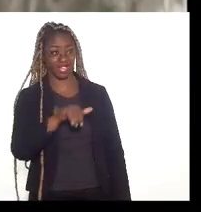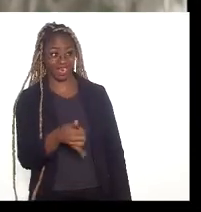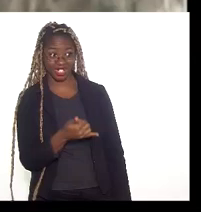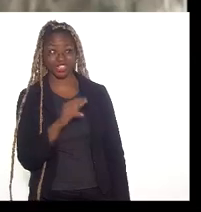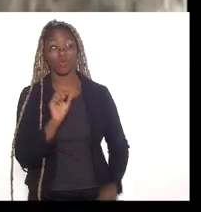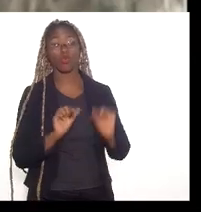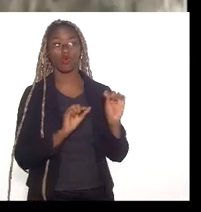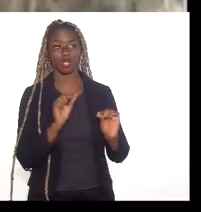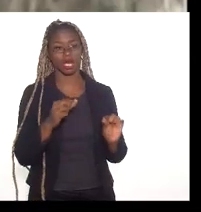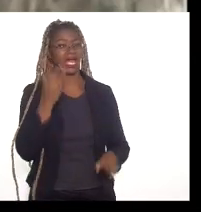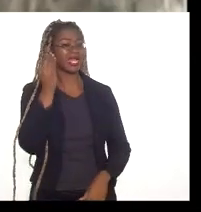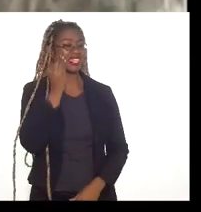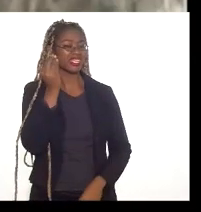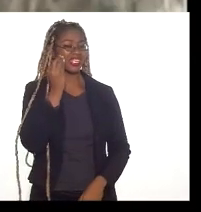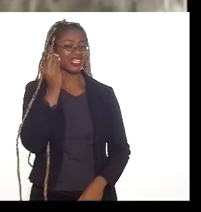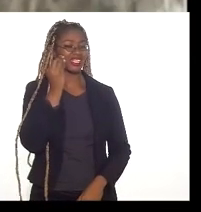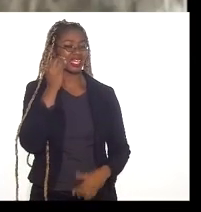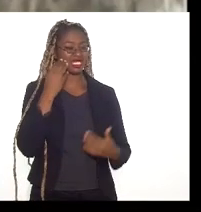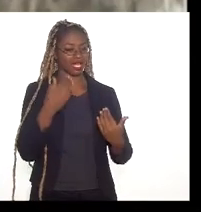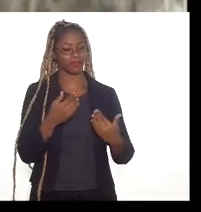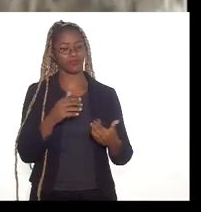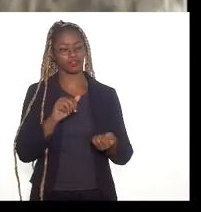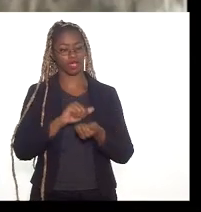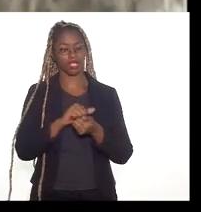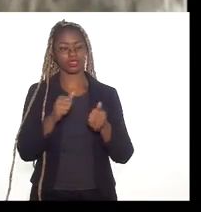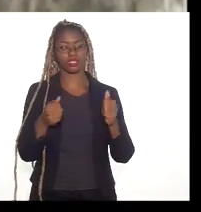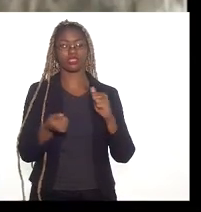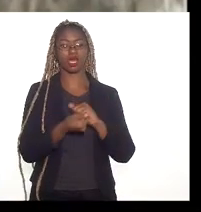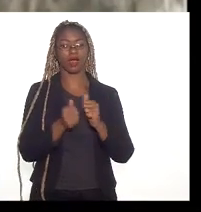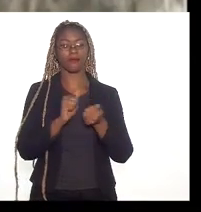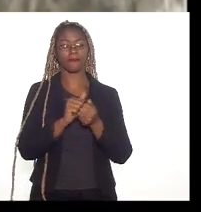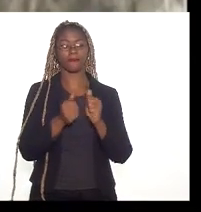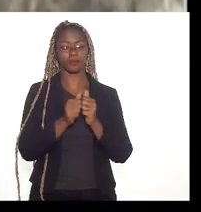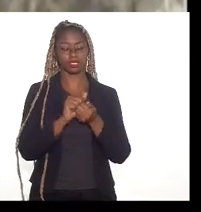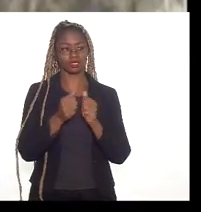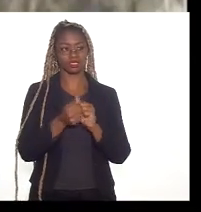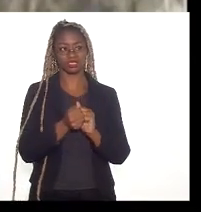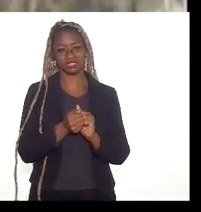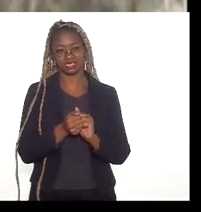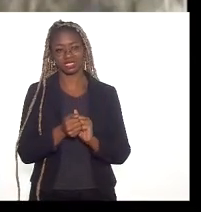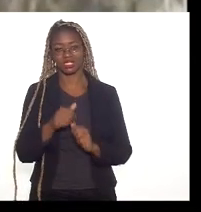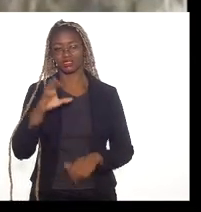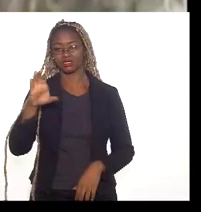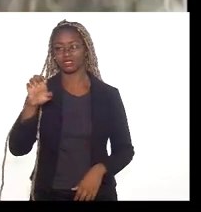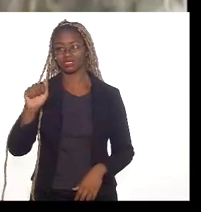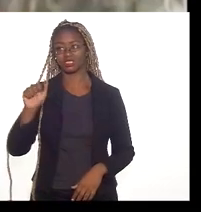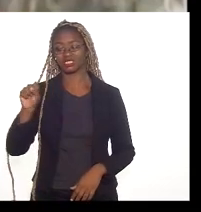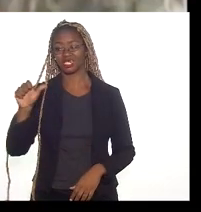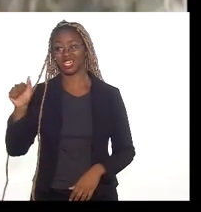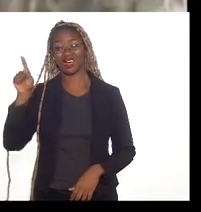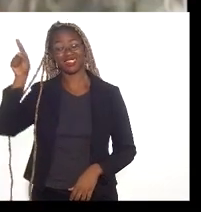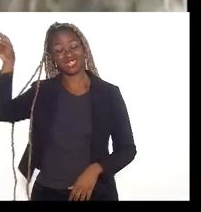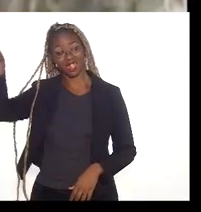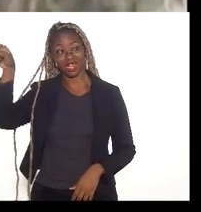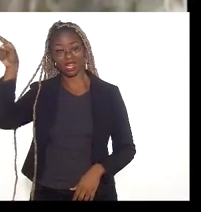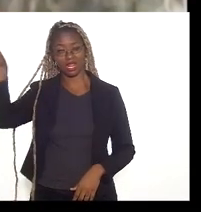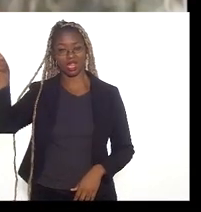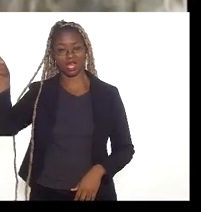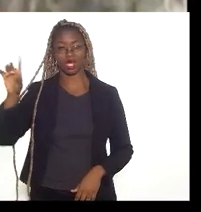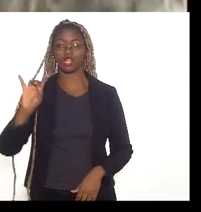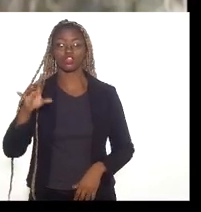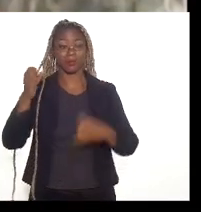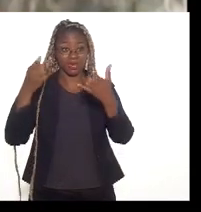de readequar a função que o CEASA cumpria na região metropolitana. Na verdade, está servindo de